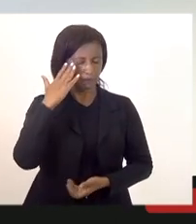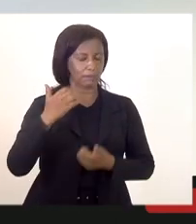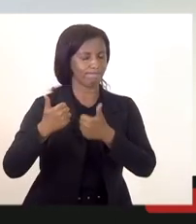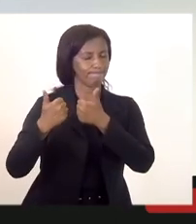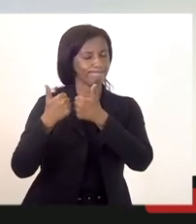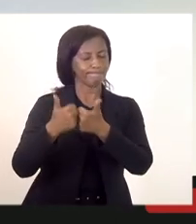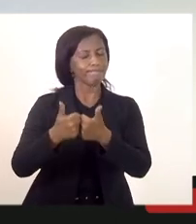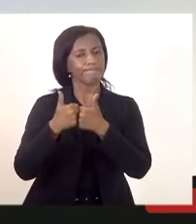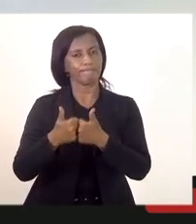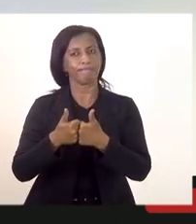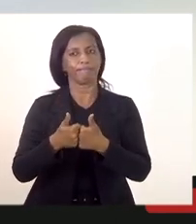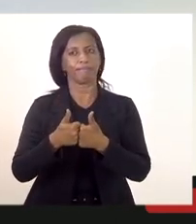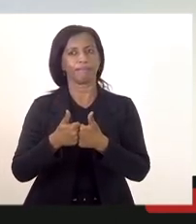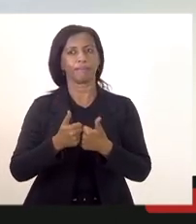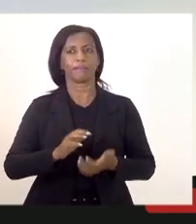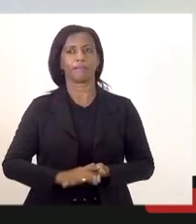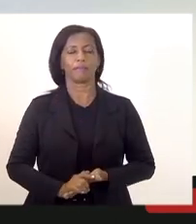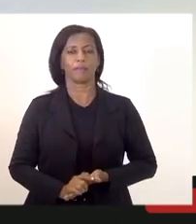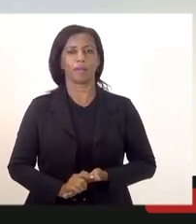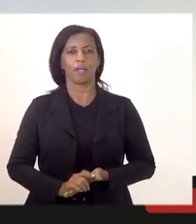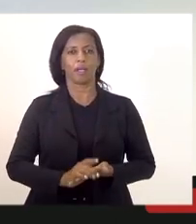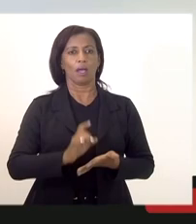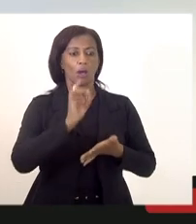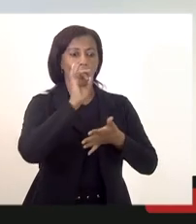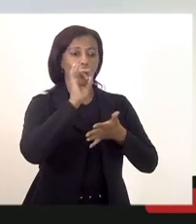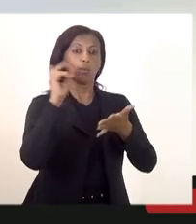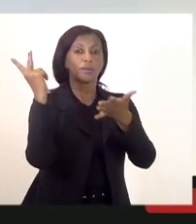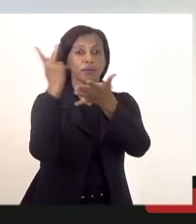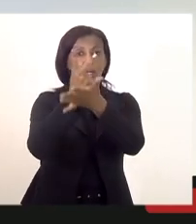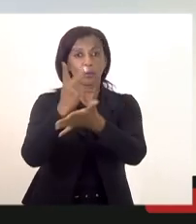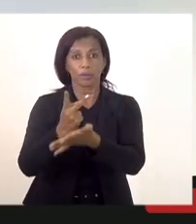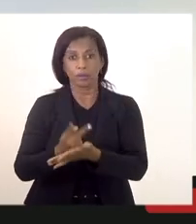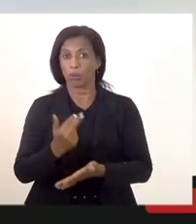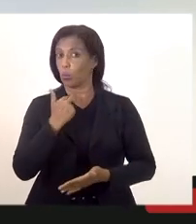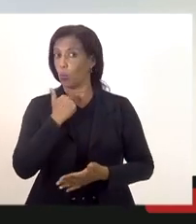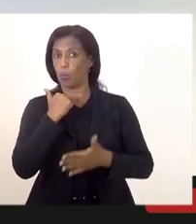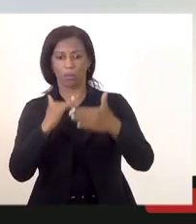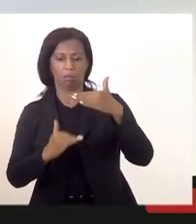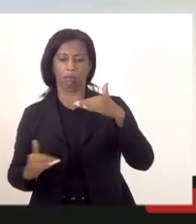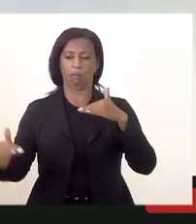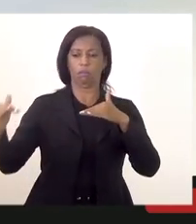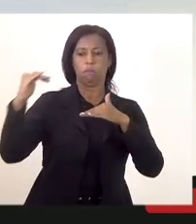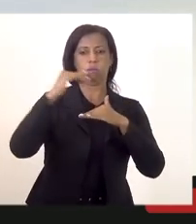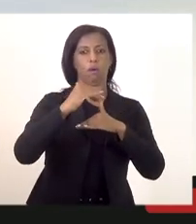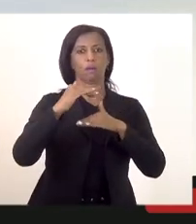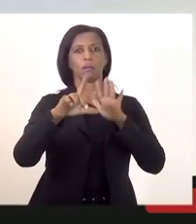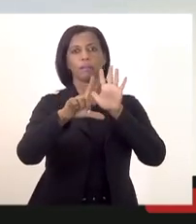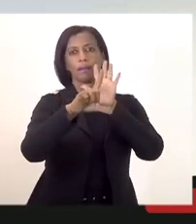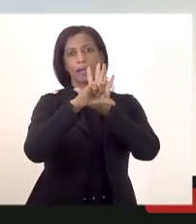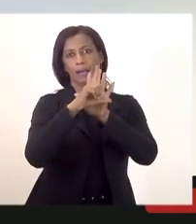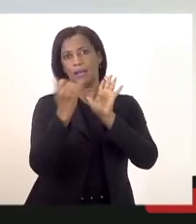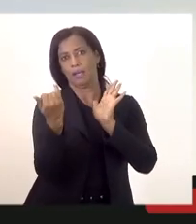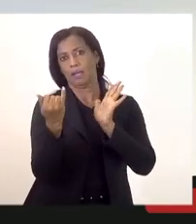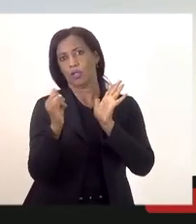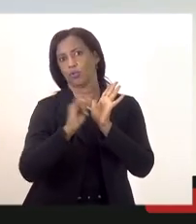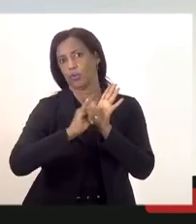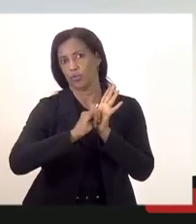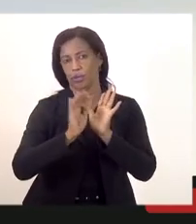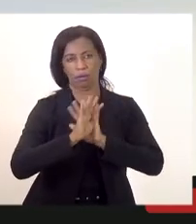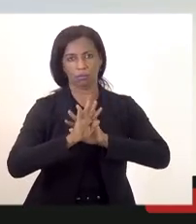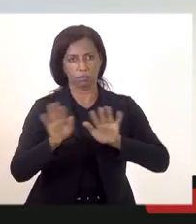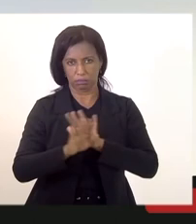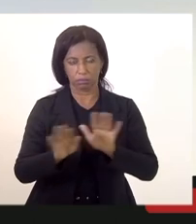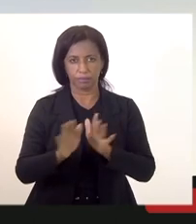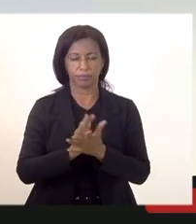a clareza dos fatos a gente também não pode passar por cima da lei do edital dessa